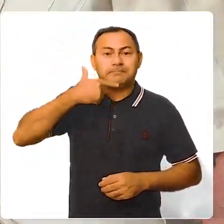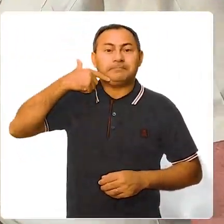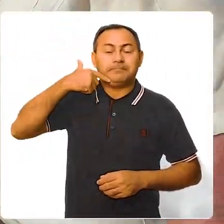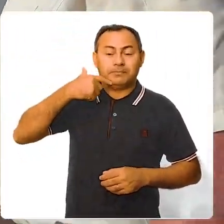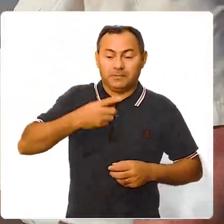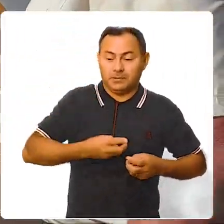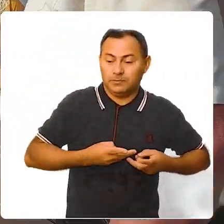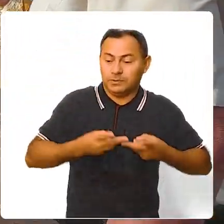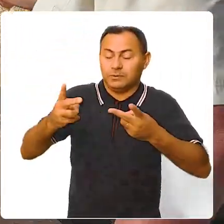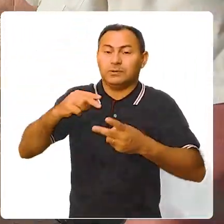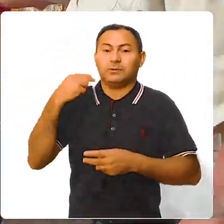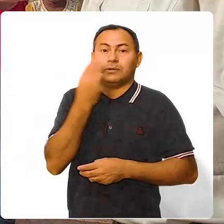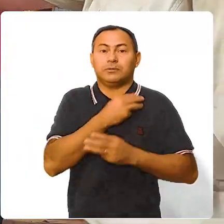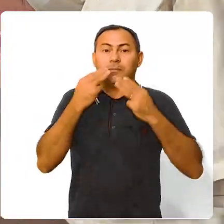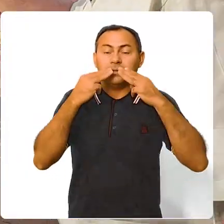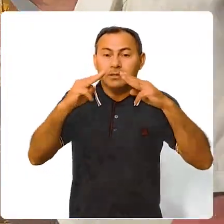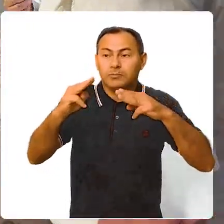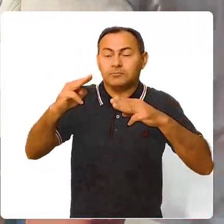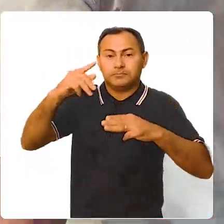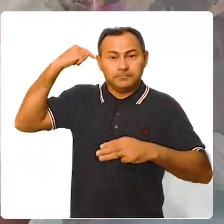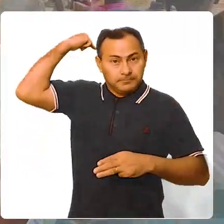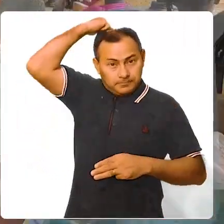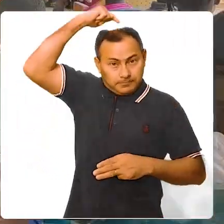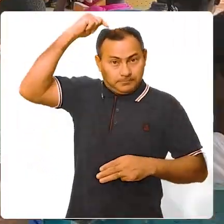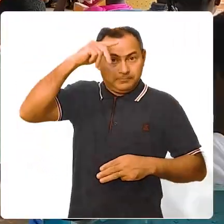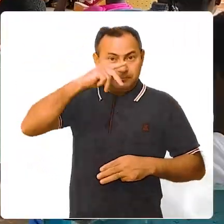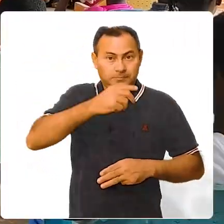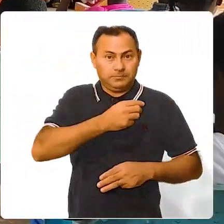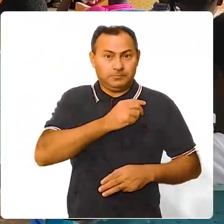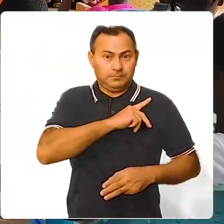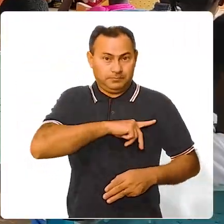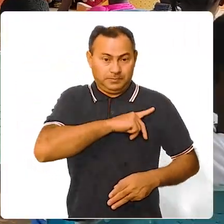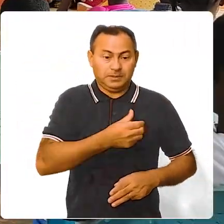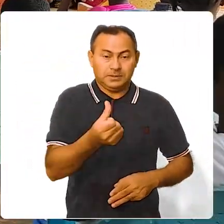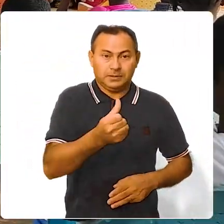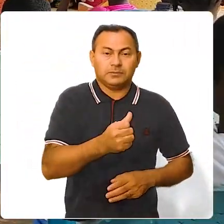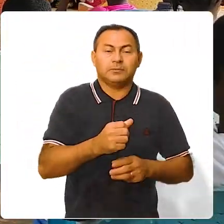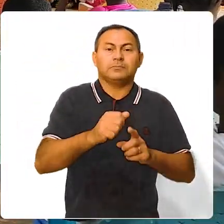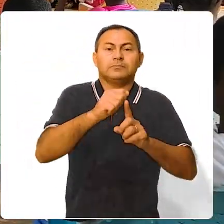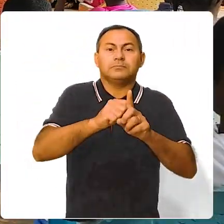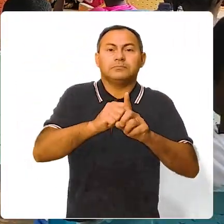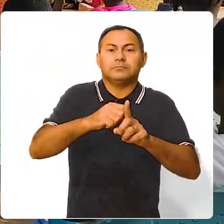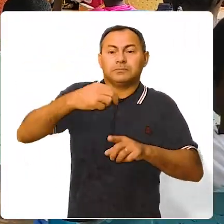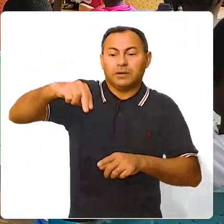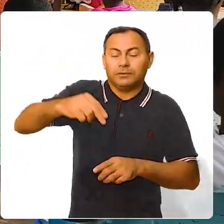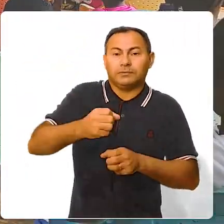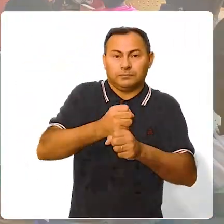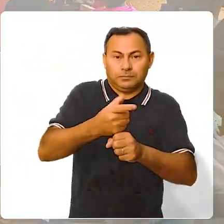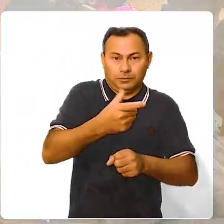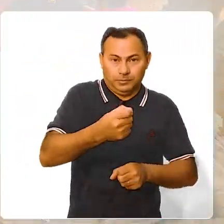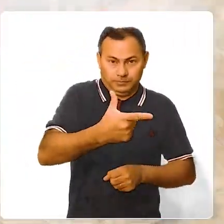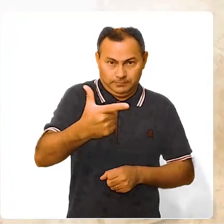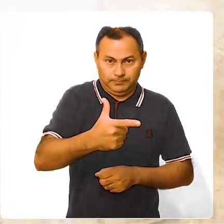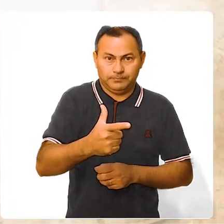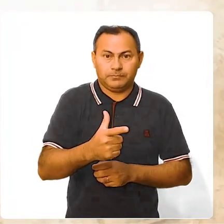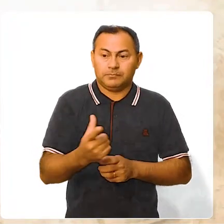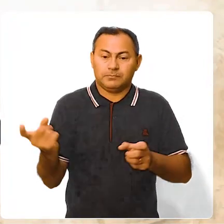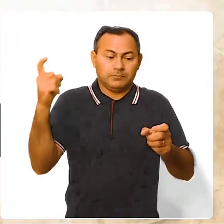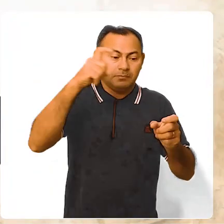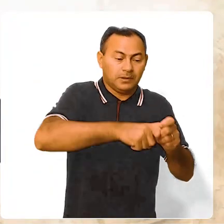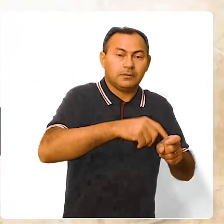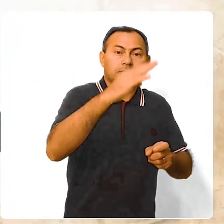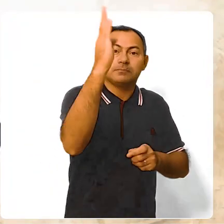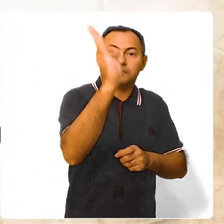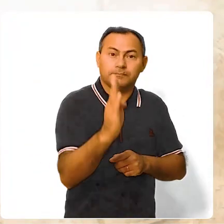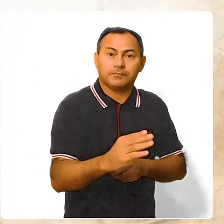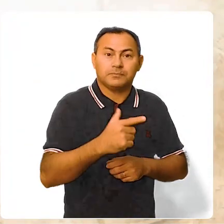visitou a nossa missão São Paulo VI, no país, em novembro de 2022. Ao retornar